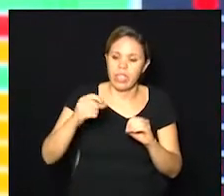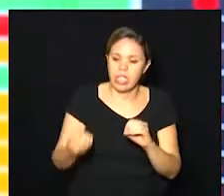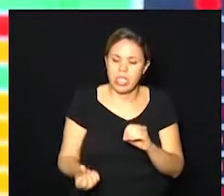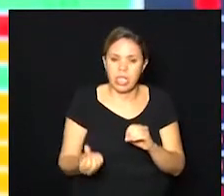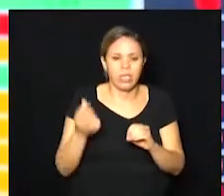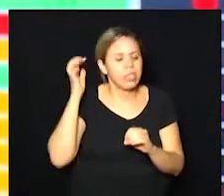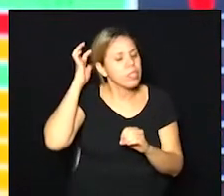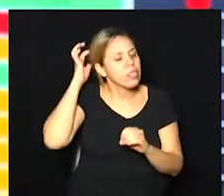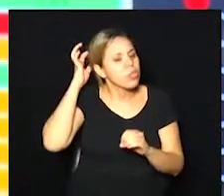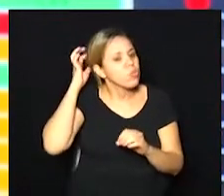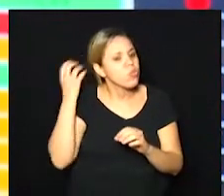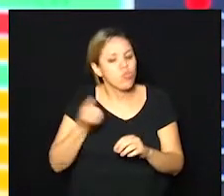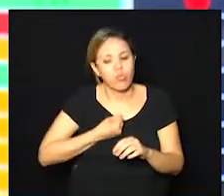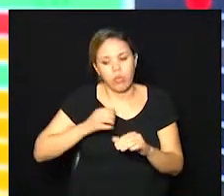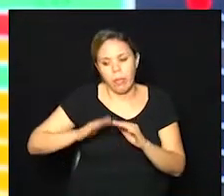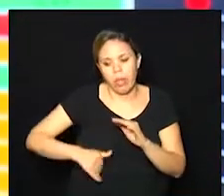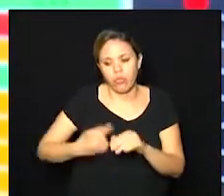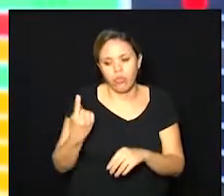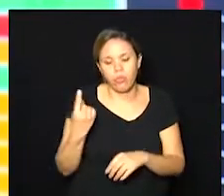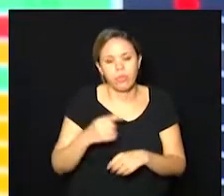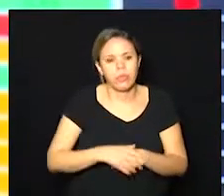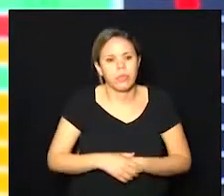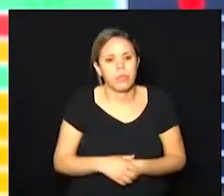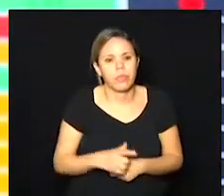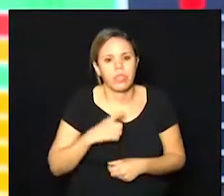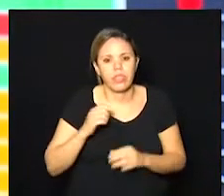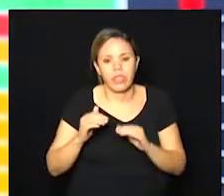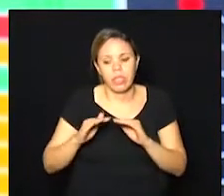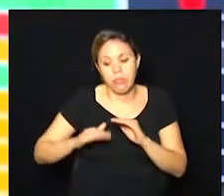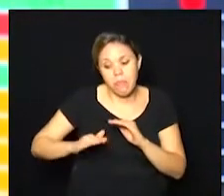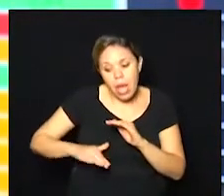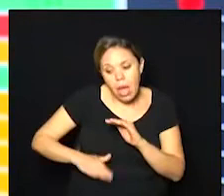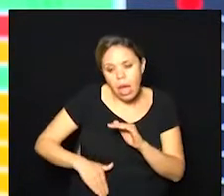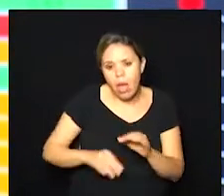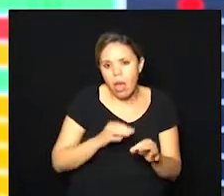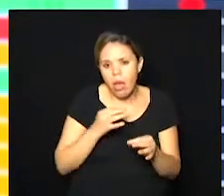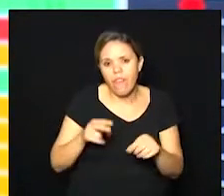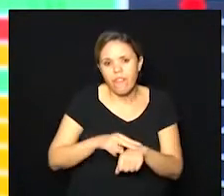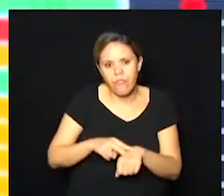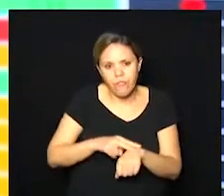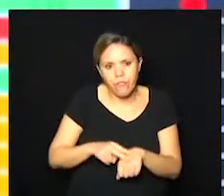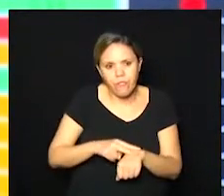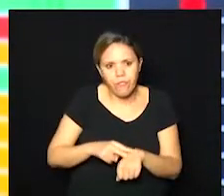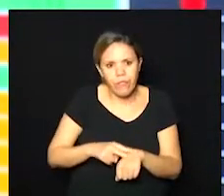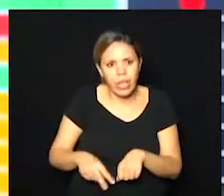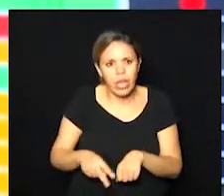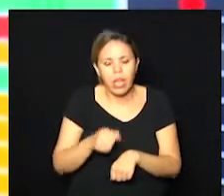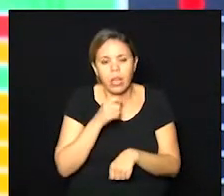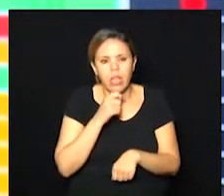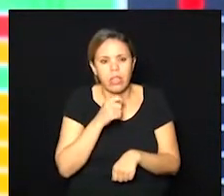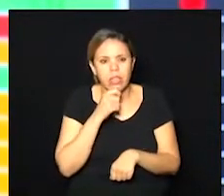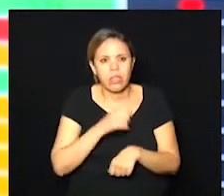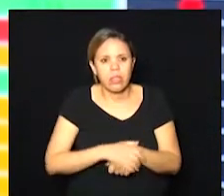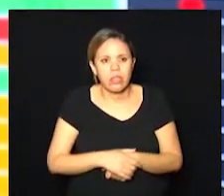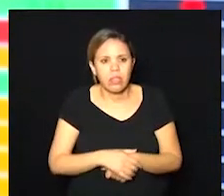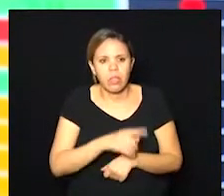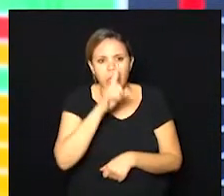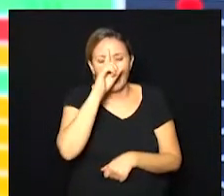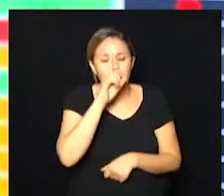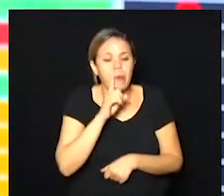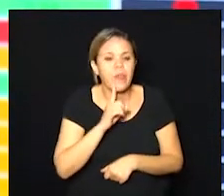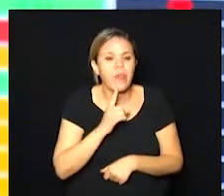É o número que está abaixo de 1. Se estivesse mais abaixo um pouquinho, estaria verdinho, mas ainda está no amarelo.